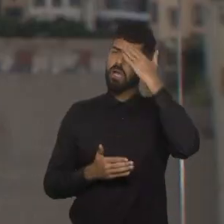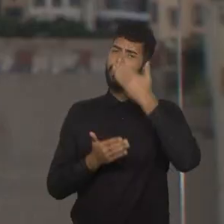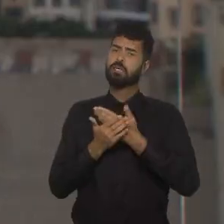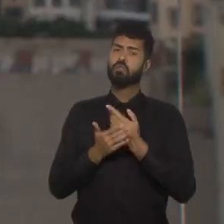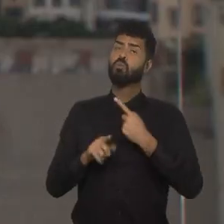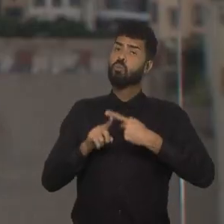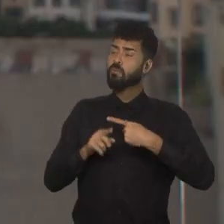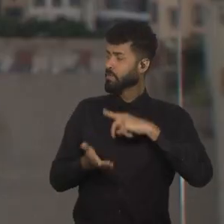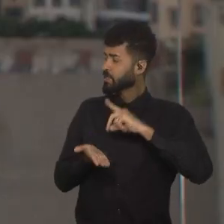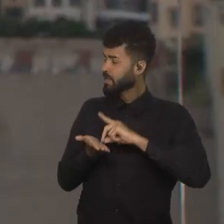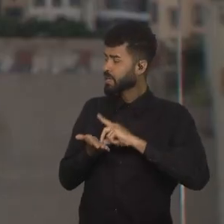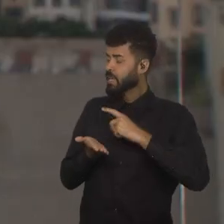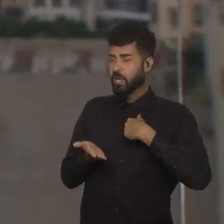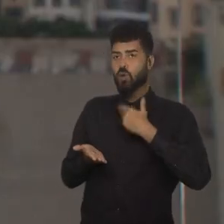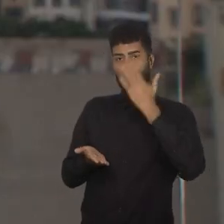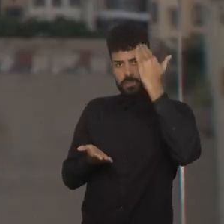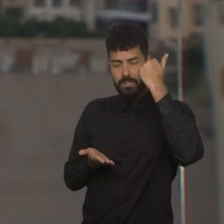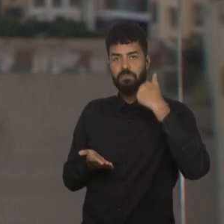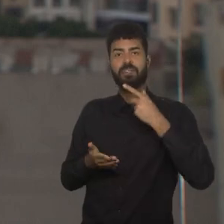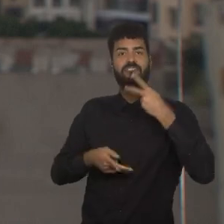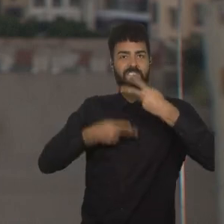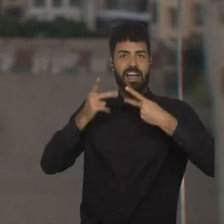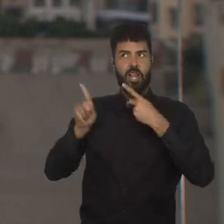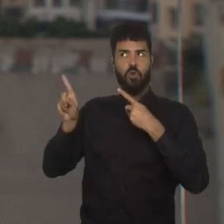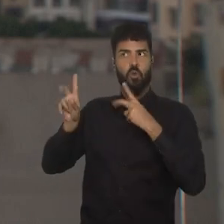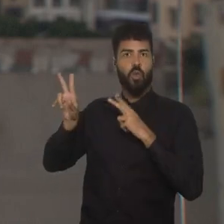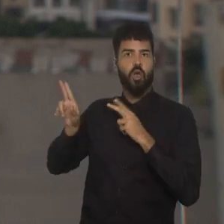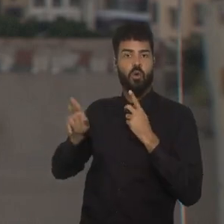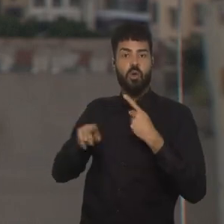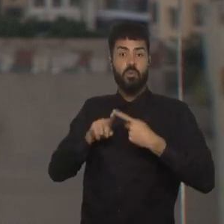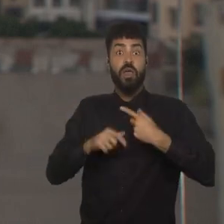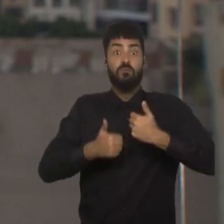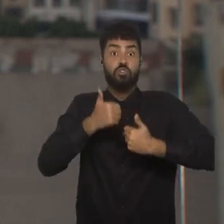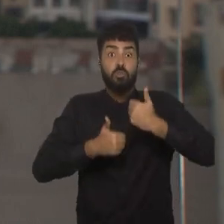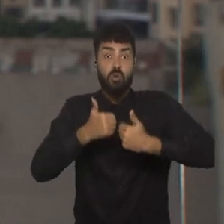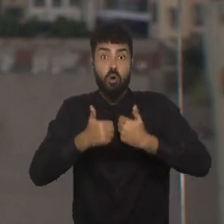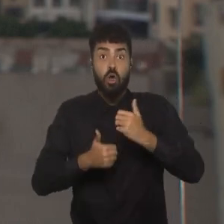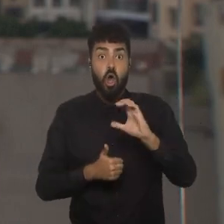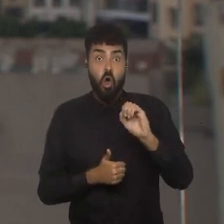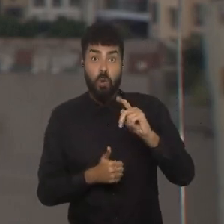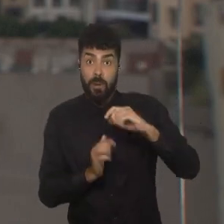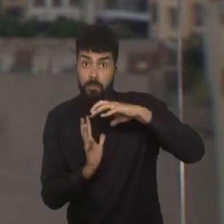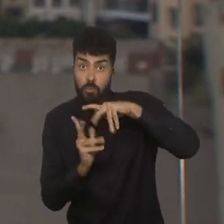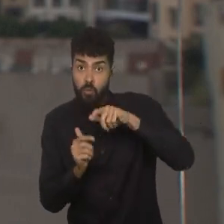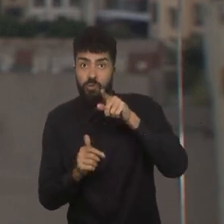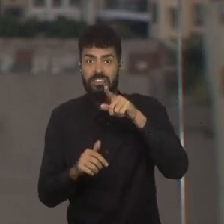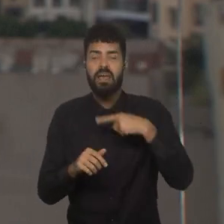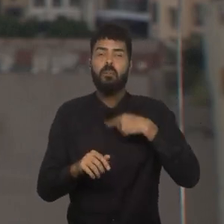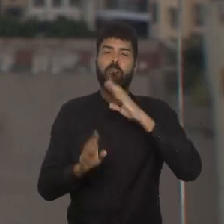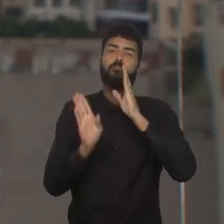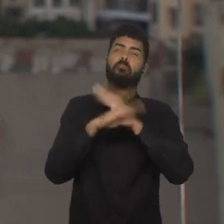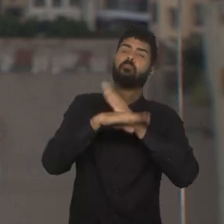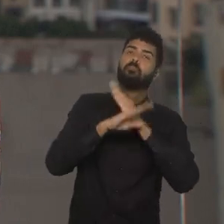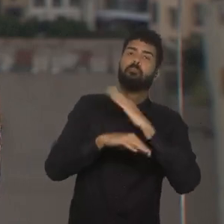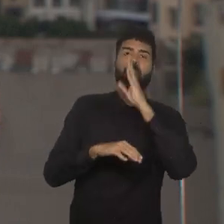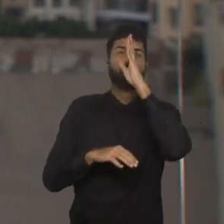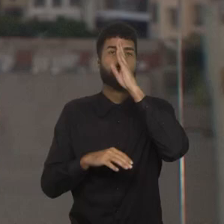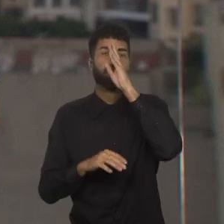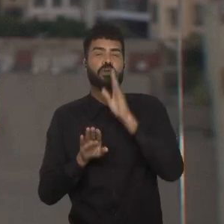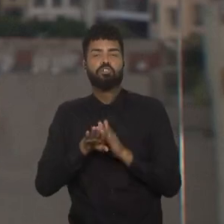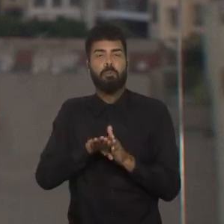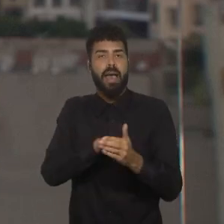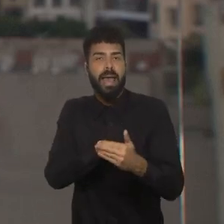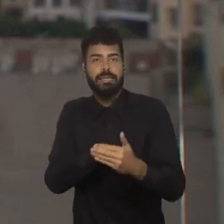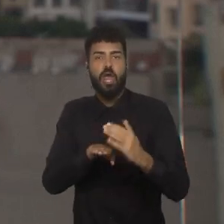eles estão falando, e futebol, chega na Copa do Mundo, você dá uma bobeira qualquer com a Jamaica, ou você dá uma